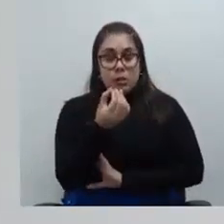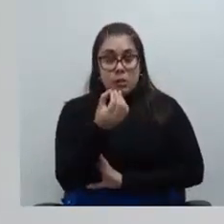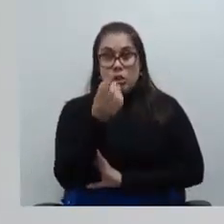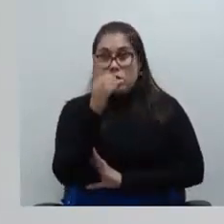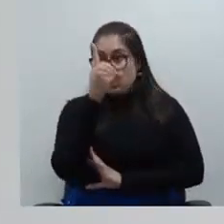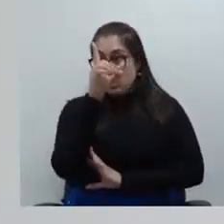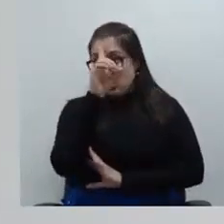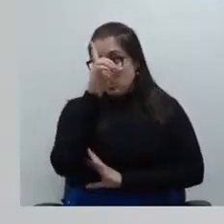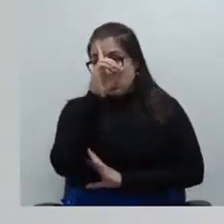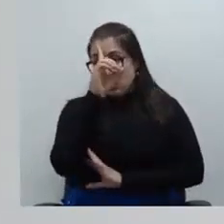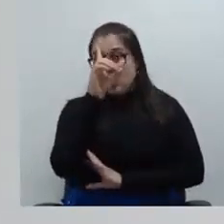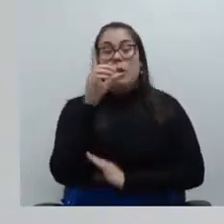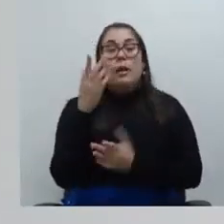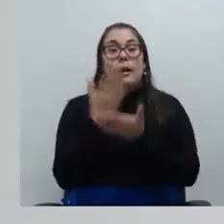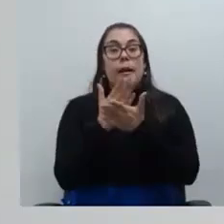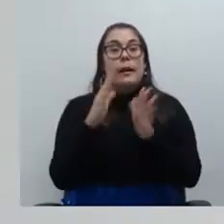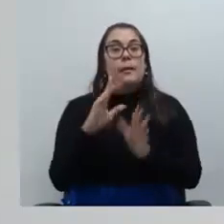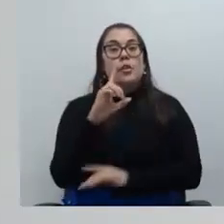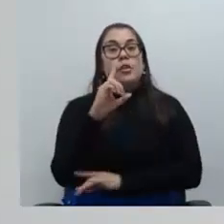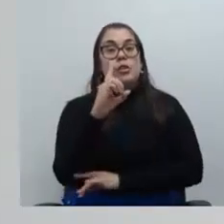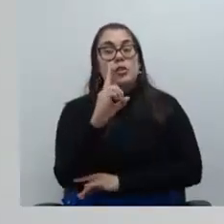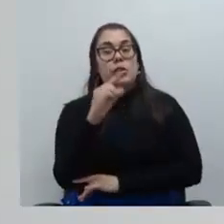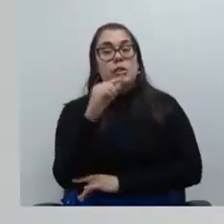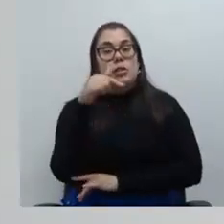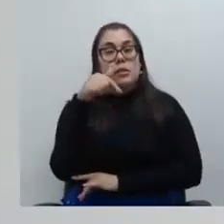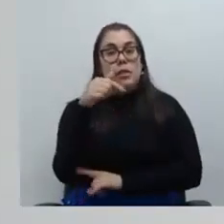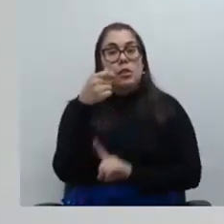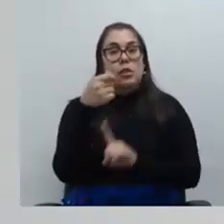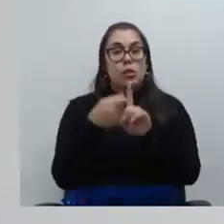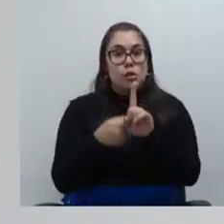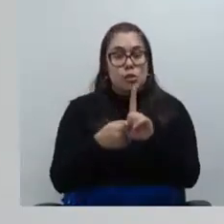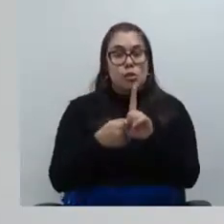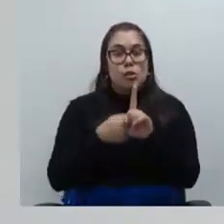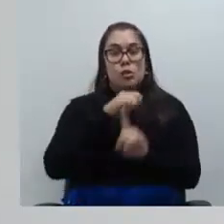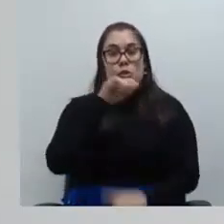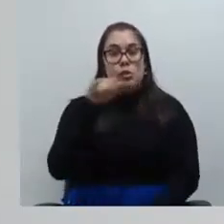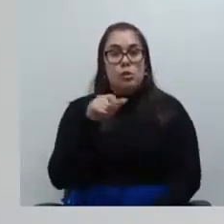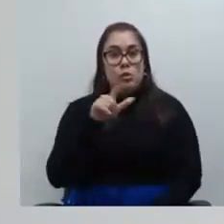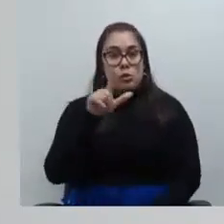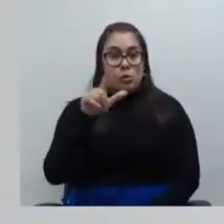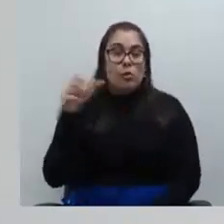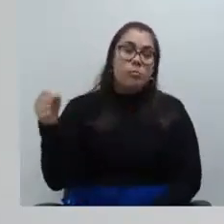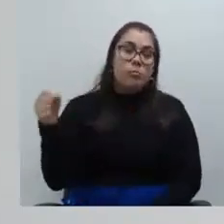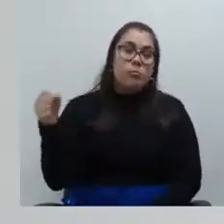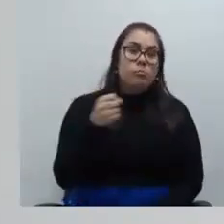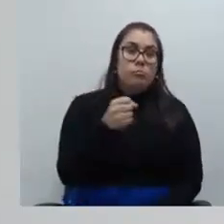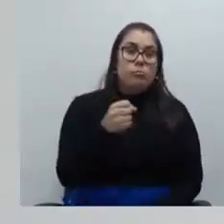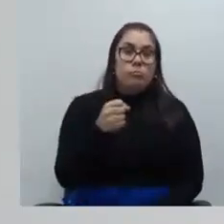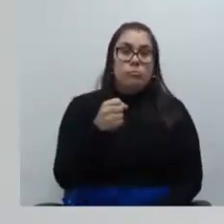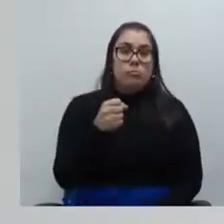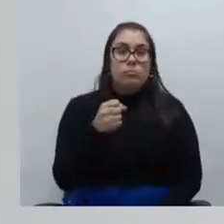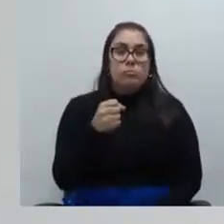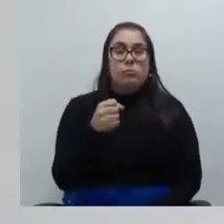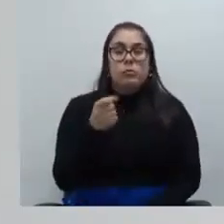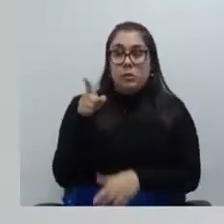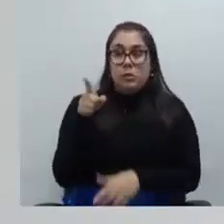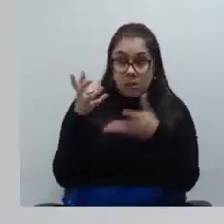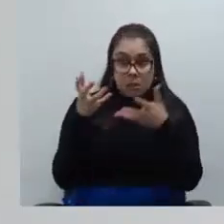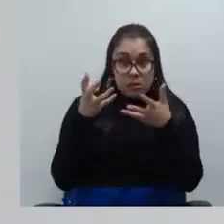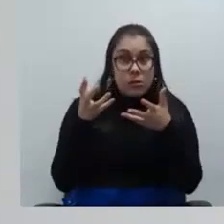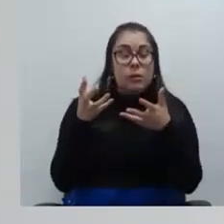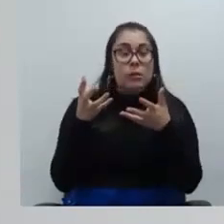encerra no dia 17 de julho tão logo se encerra o prazo que ele tome posse ele tomará posse se assim o desejar